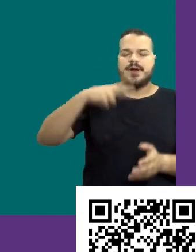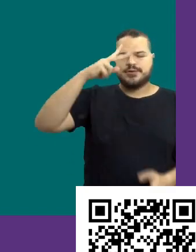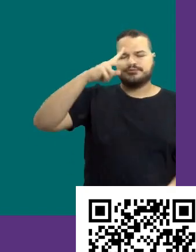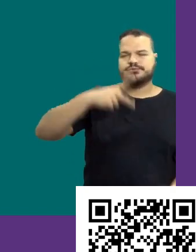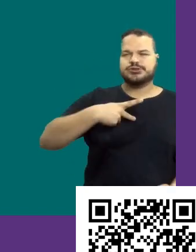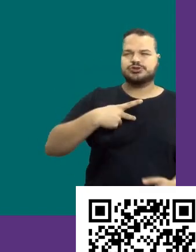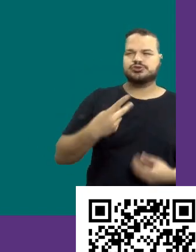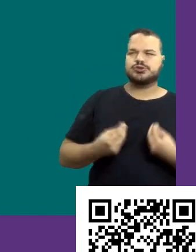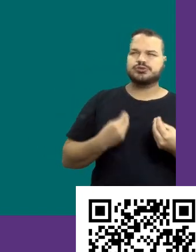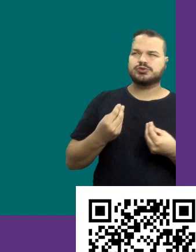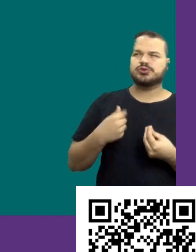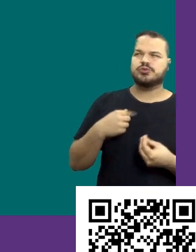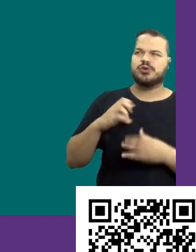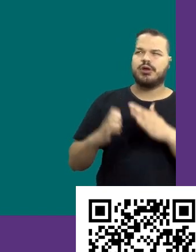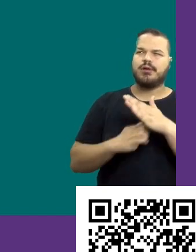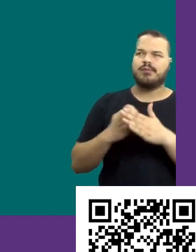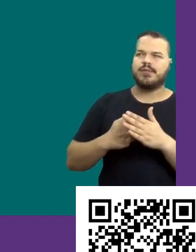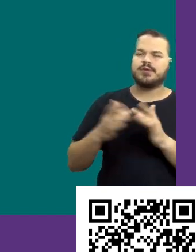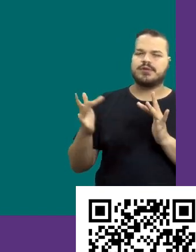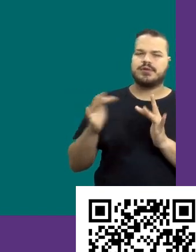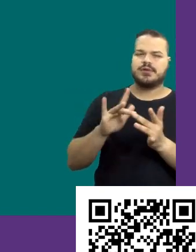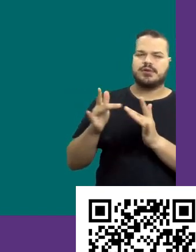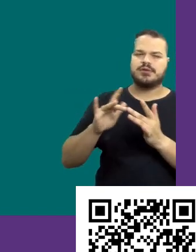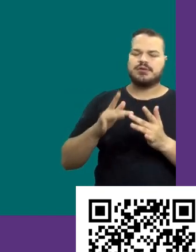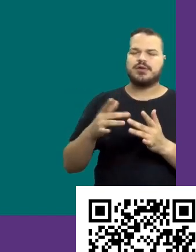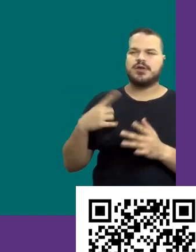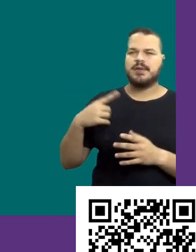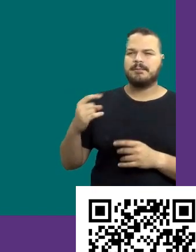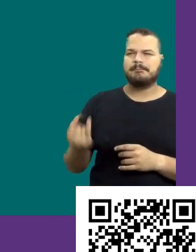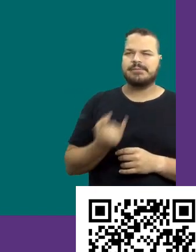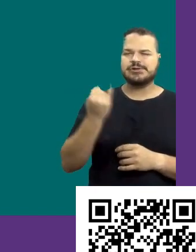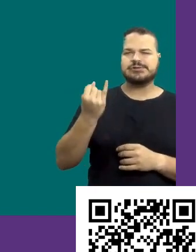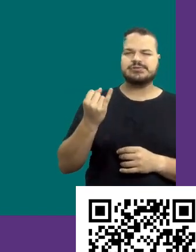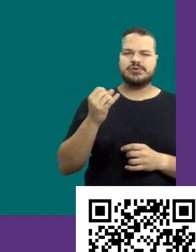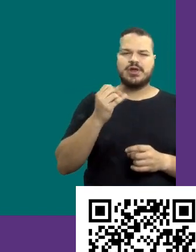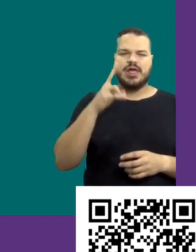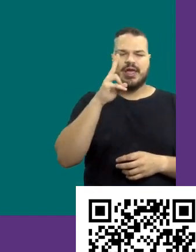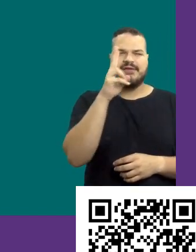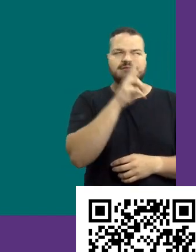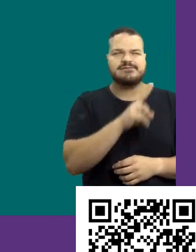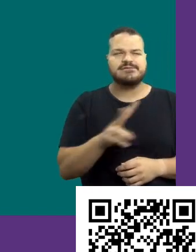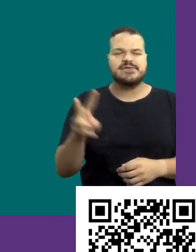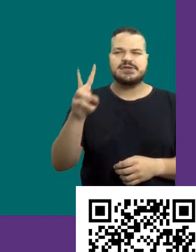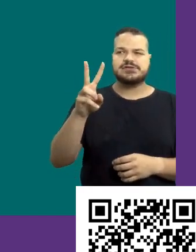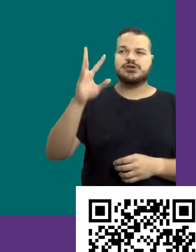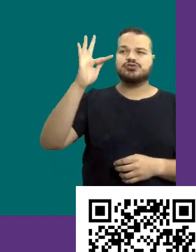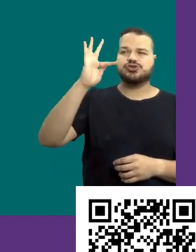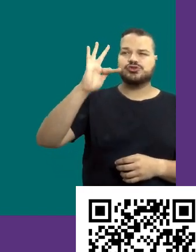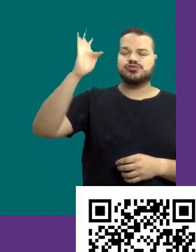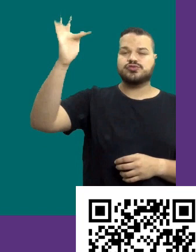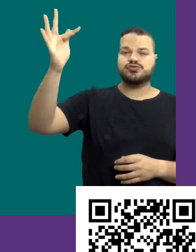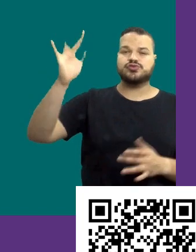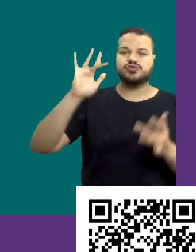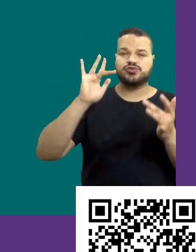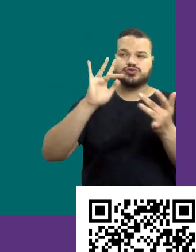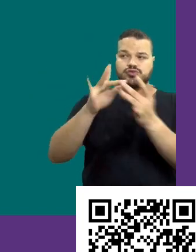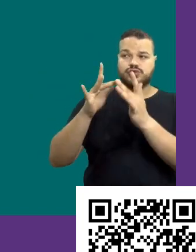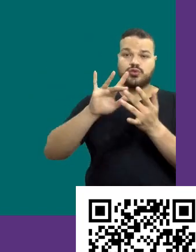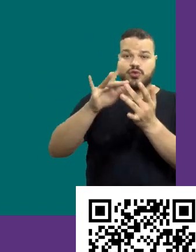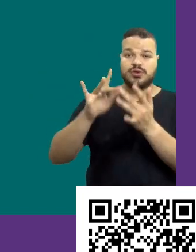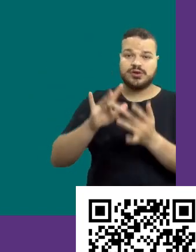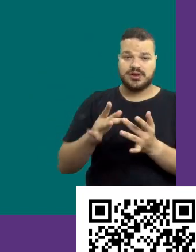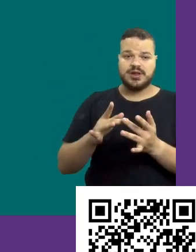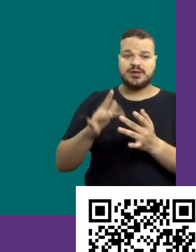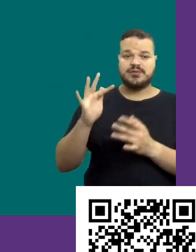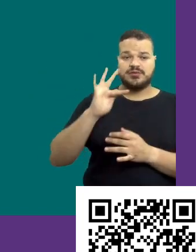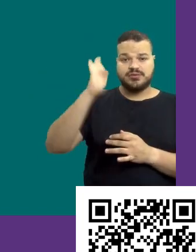empresa. aonde que os seus princípios, valores, o que você acredita, a sua visão positiva de futuro se conecta com a visão positiva de futuro,